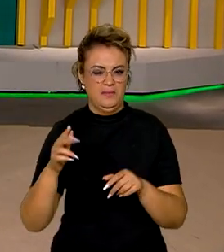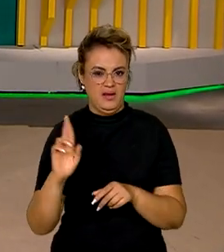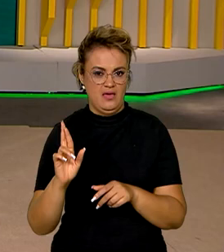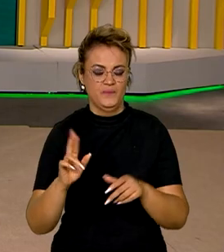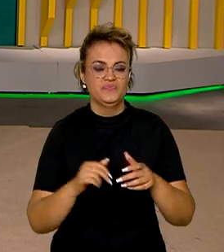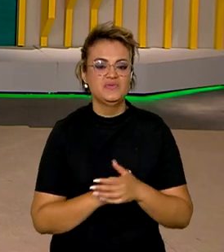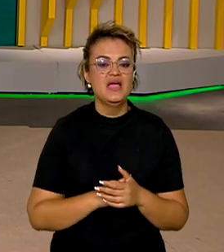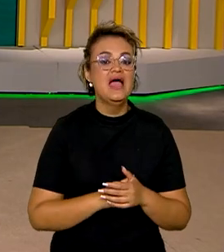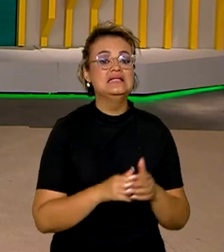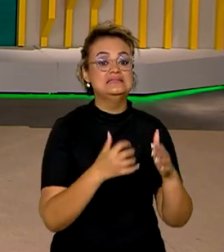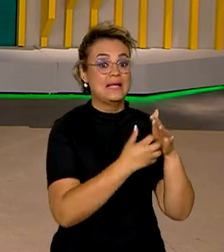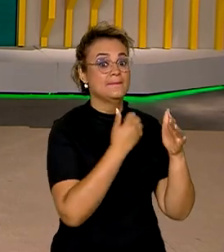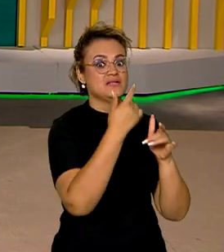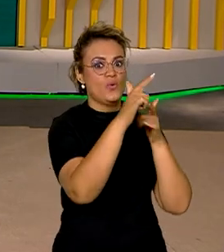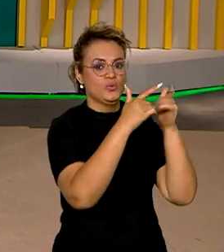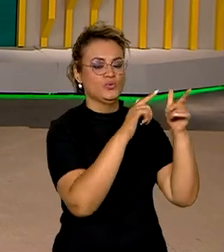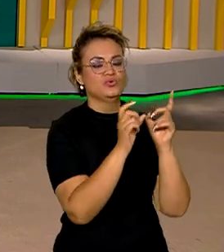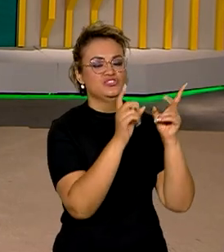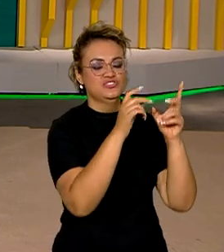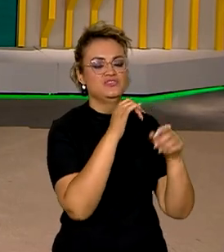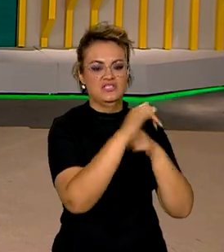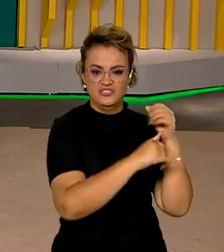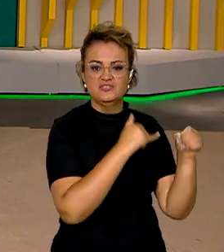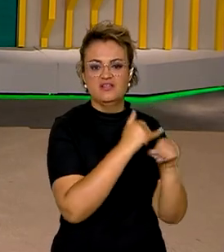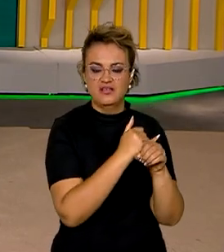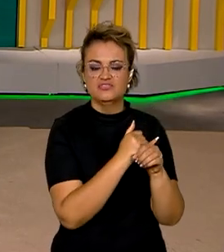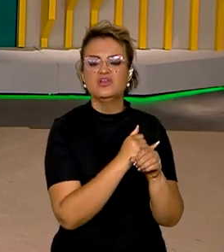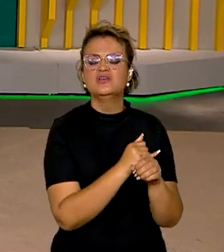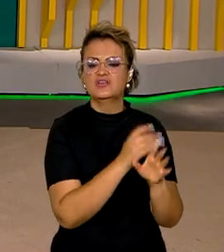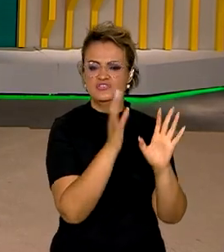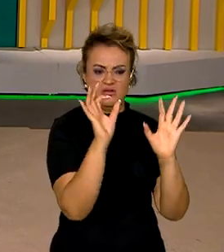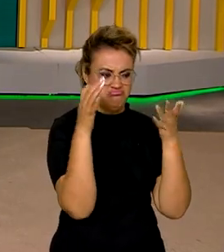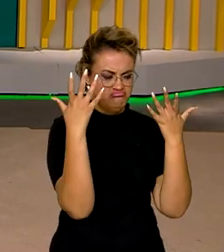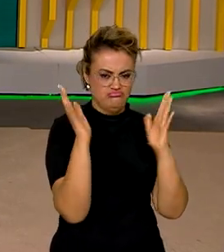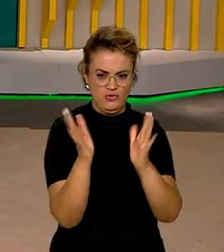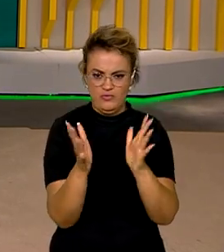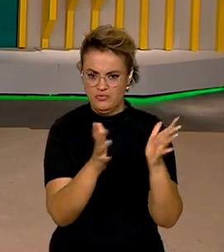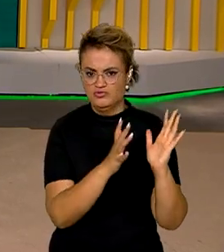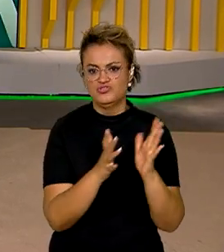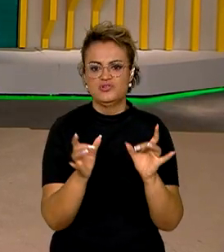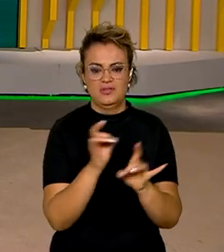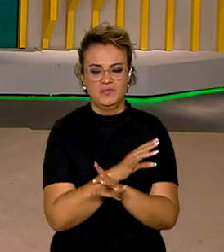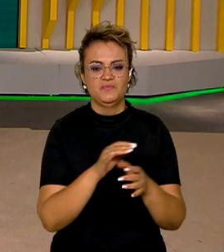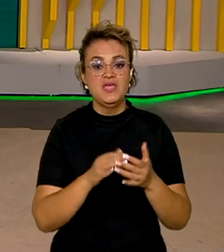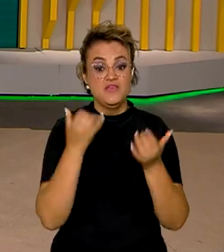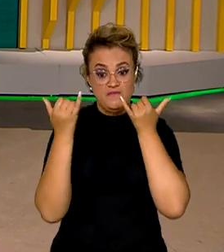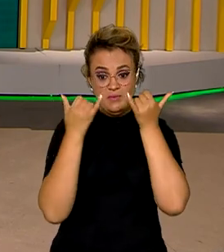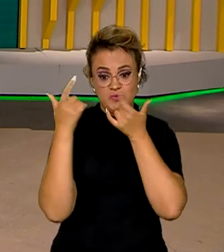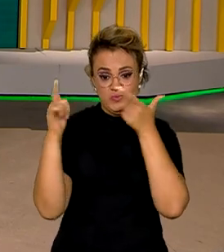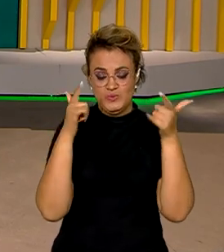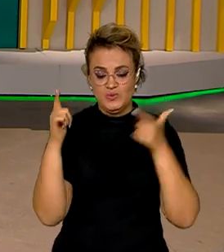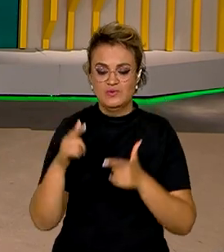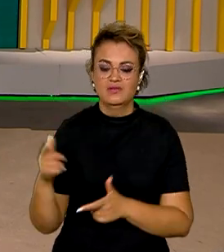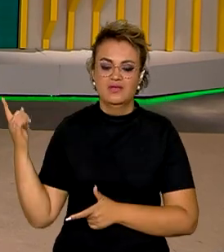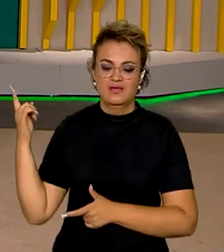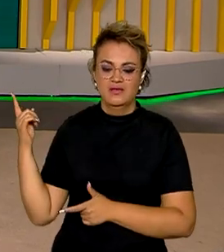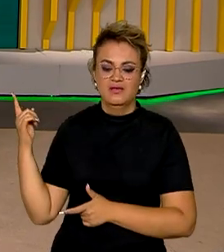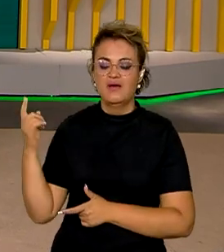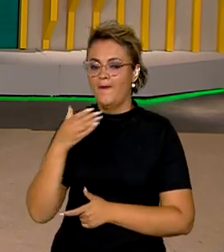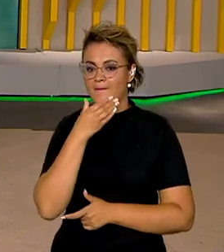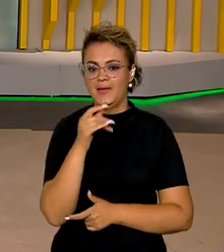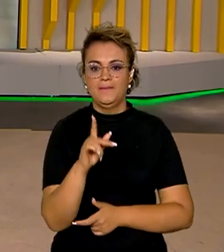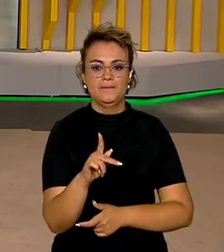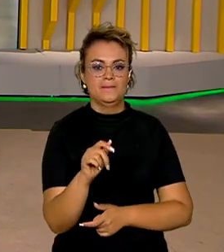gigantes do setor que já tiveram o seu processo de adesão certificado pelo programa. E quem tem mais informações pra gente é o